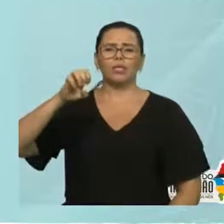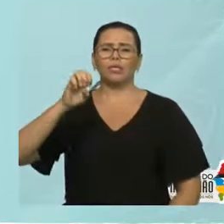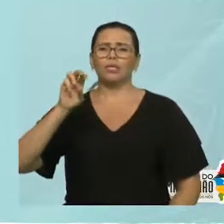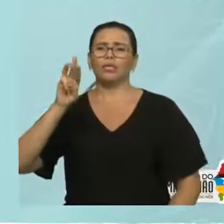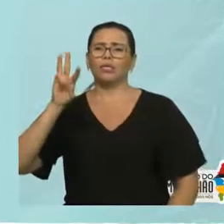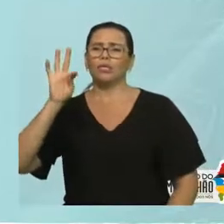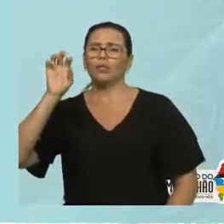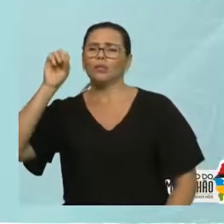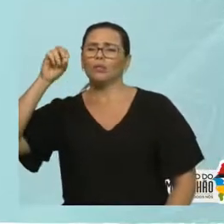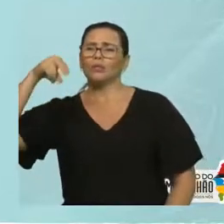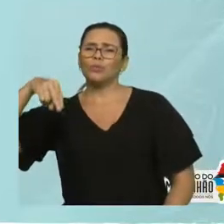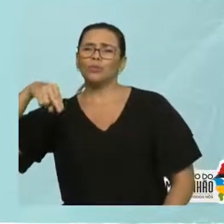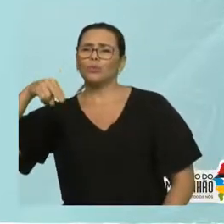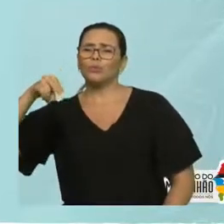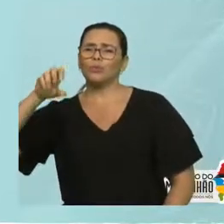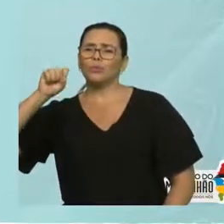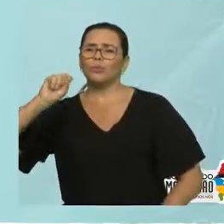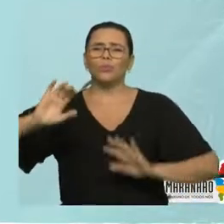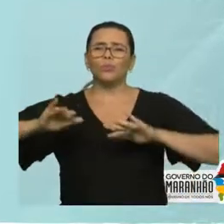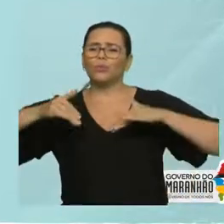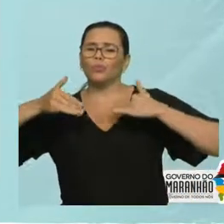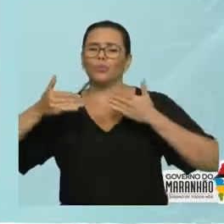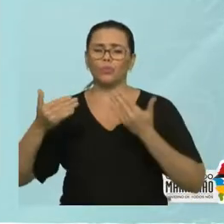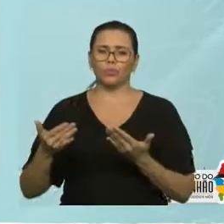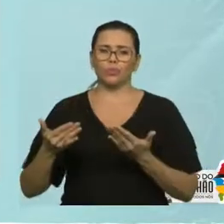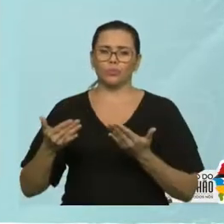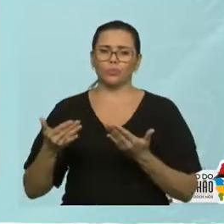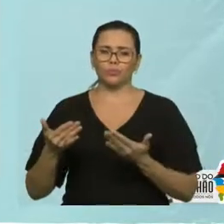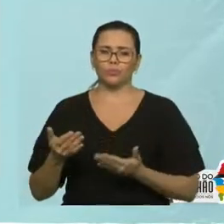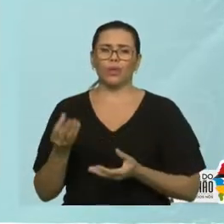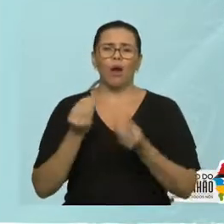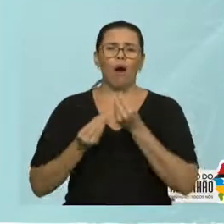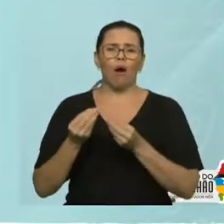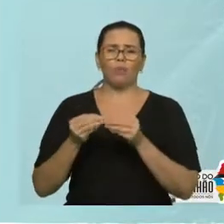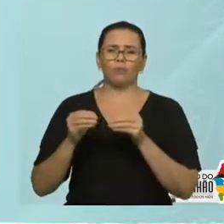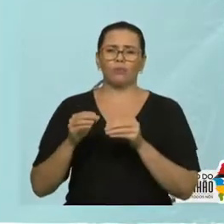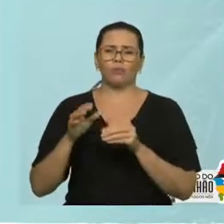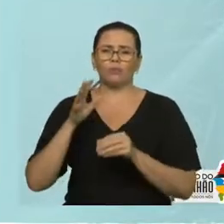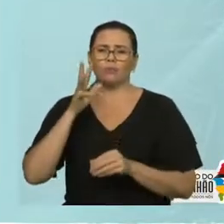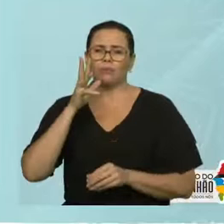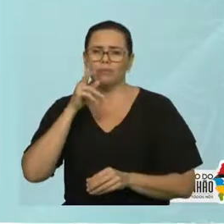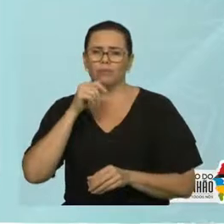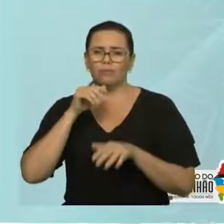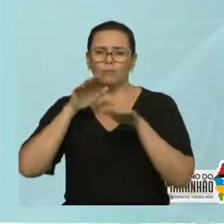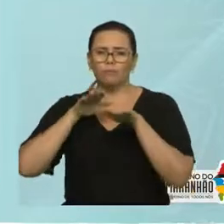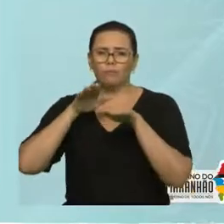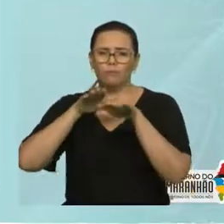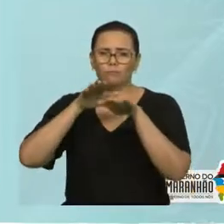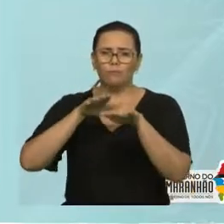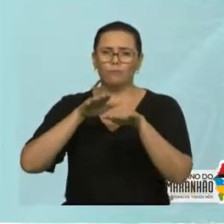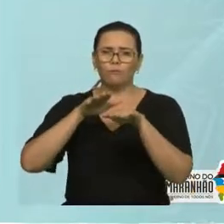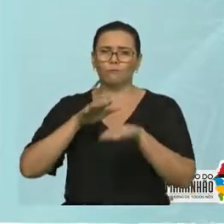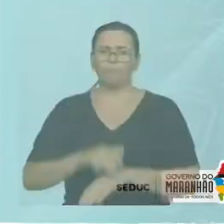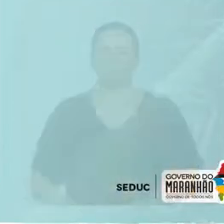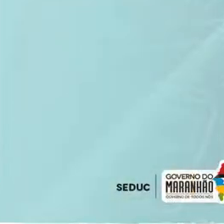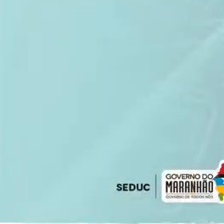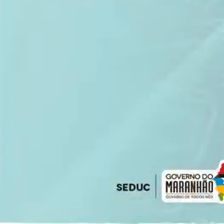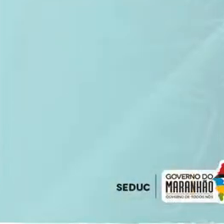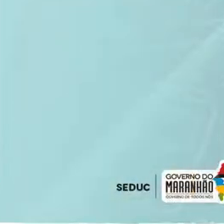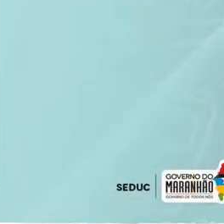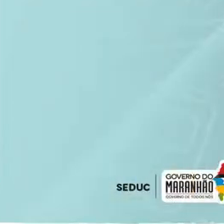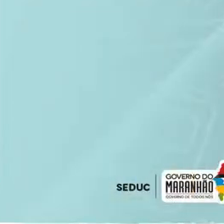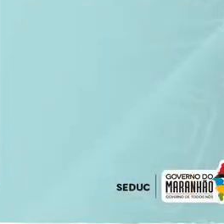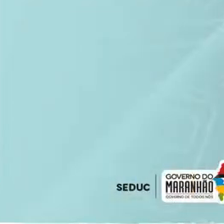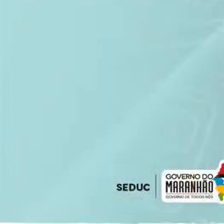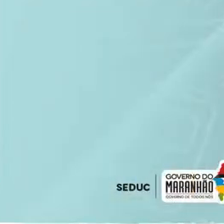que vai acontecer? Eu preciso achar essa desaceleração. Eu tenho aqui, VO 72 km por